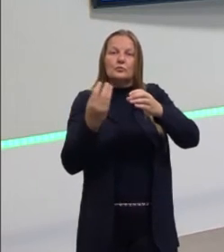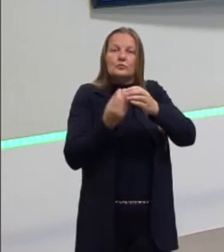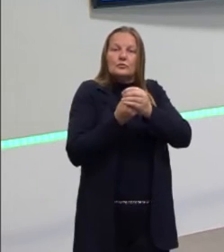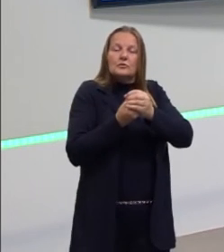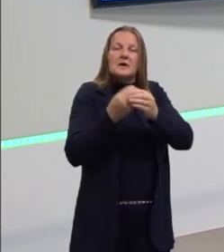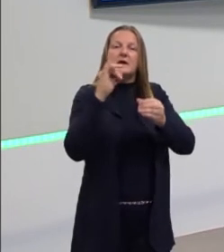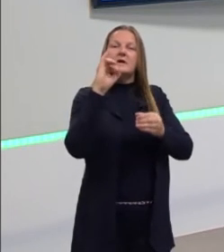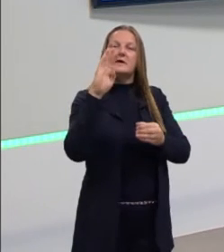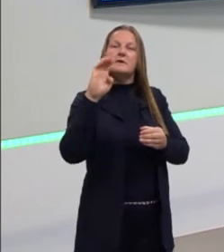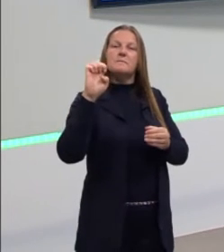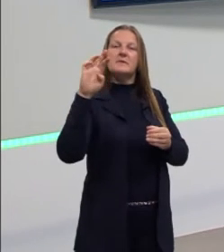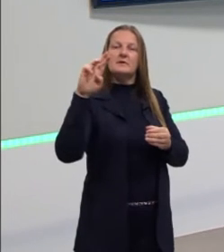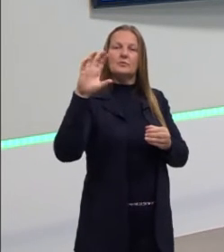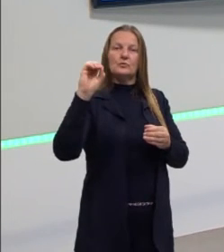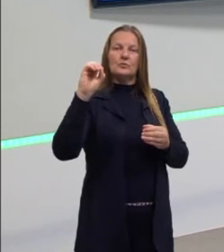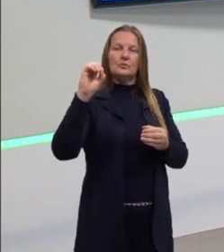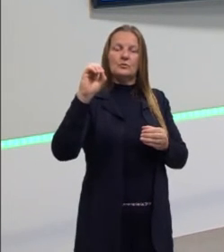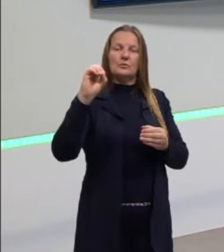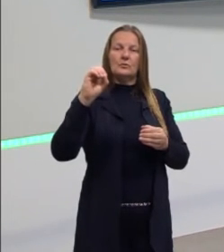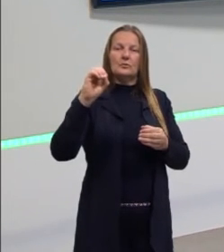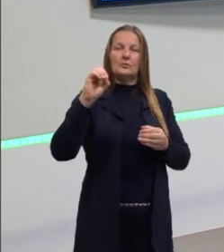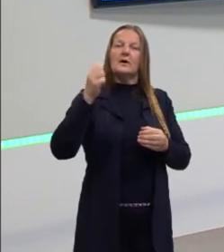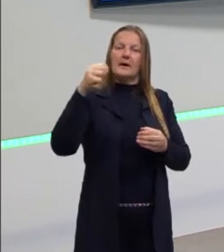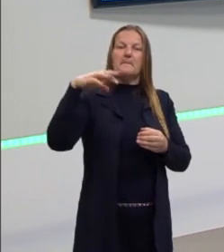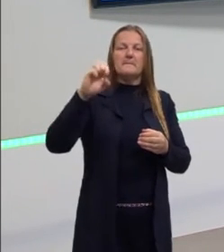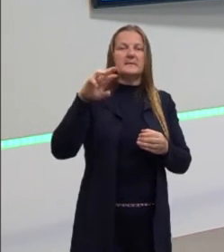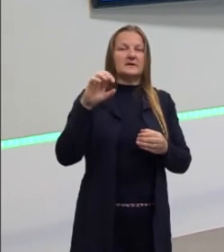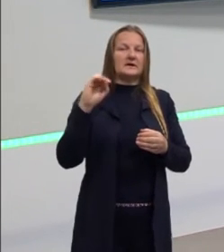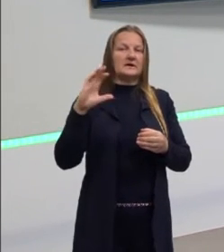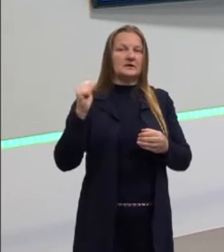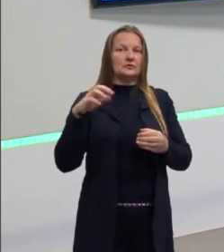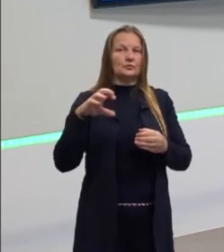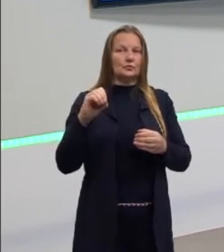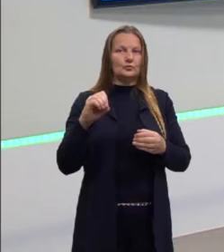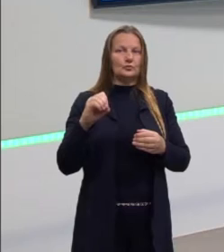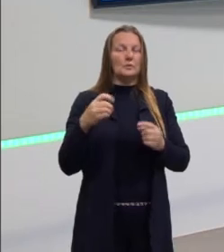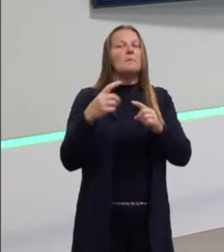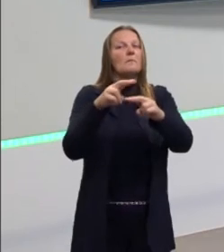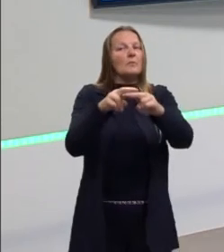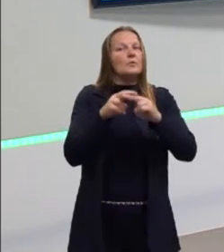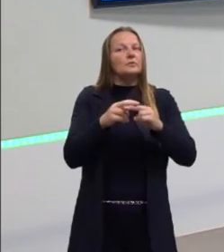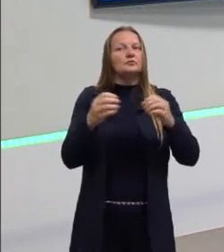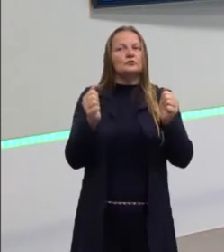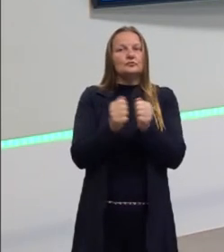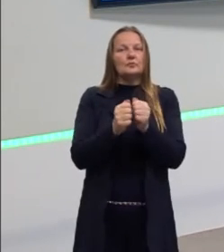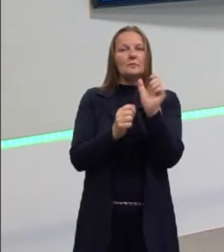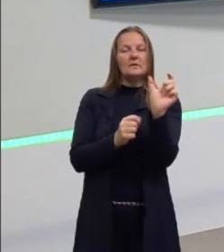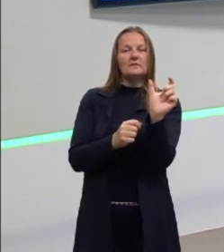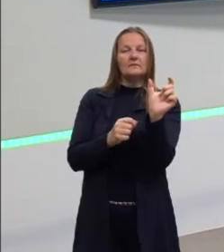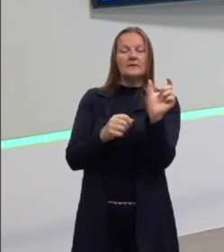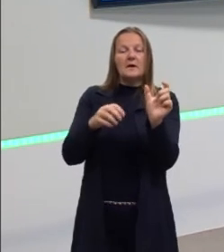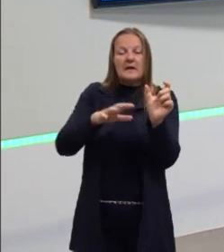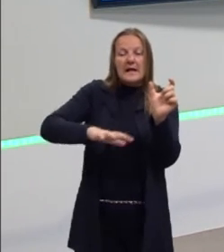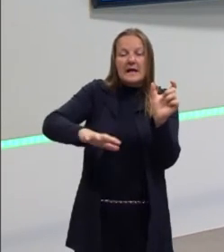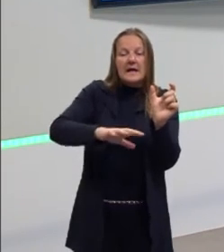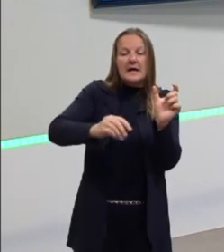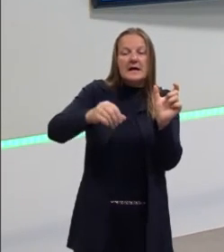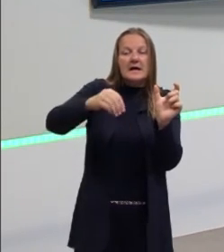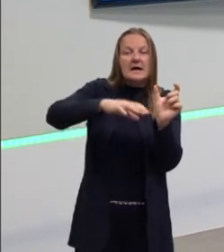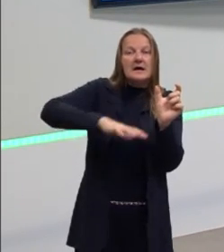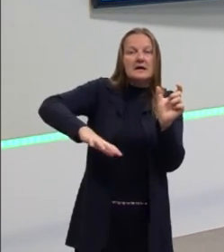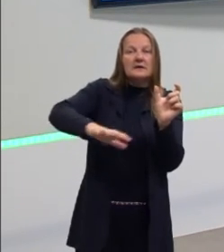-americano. Então, prestem bem atenção. O ibero-americano, territorialmente, ele não está